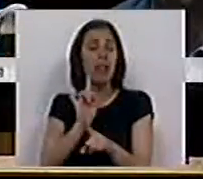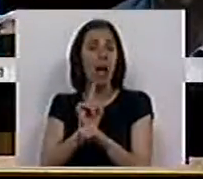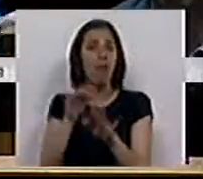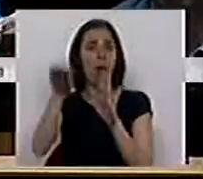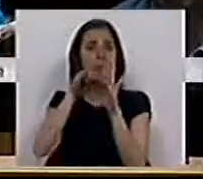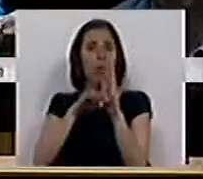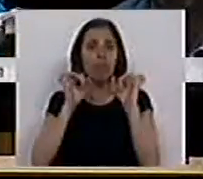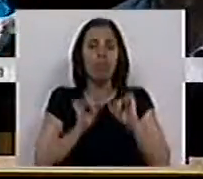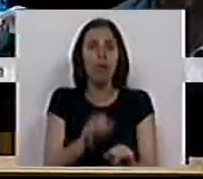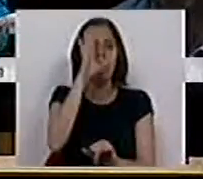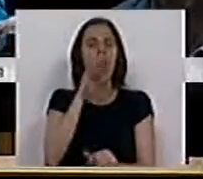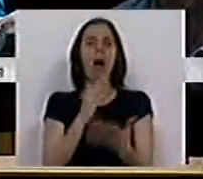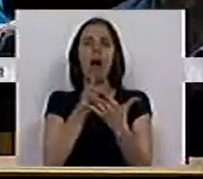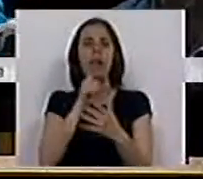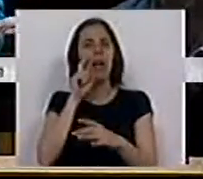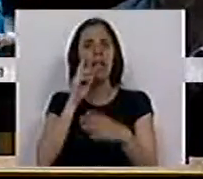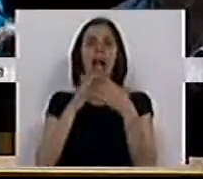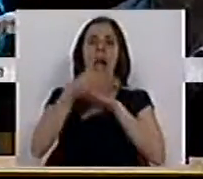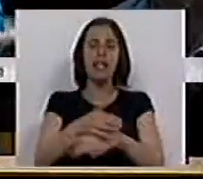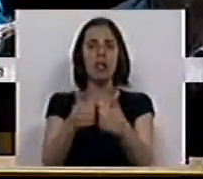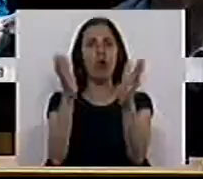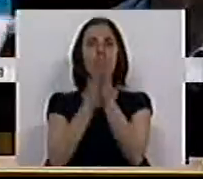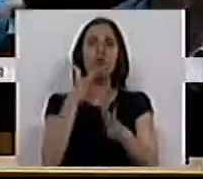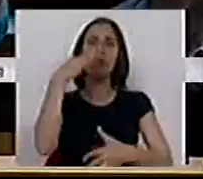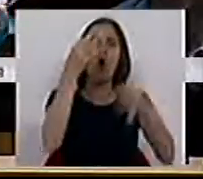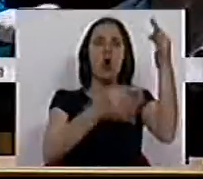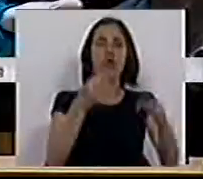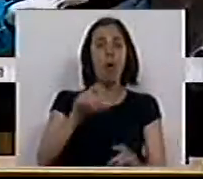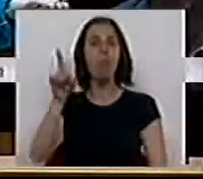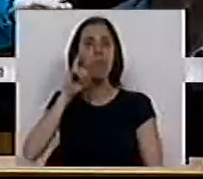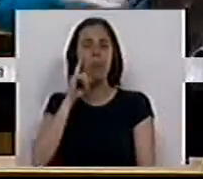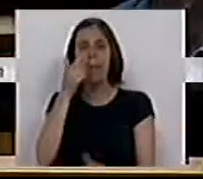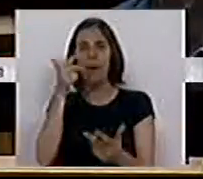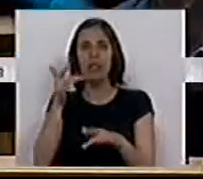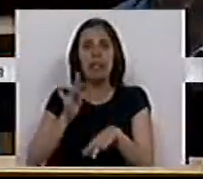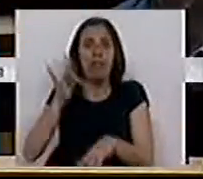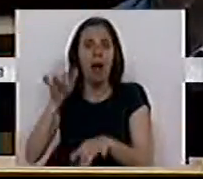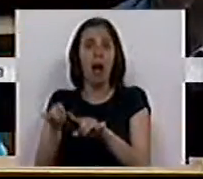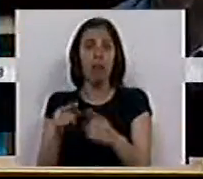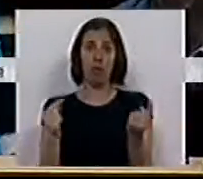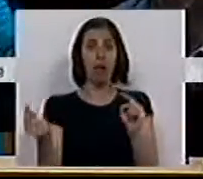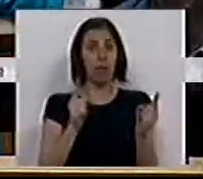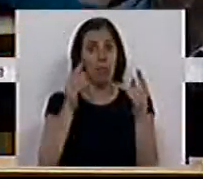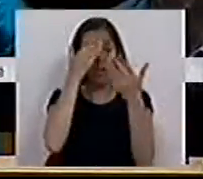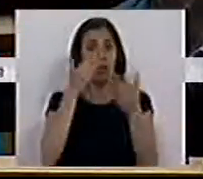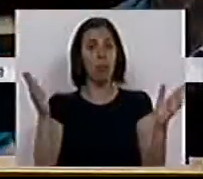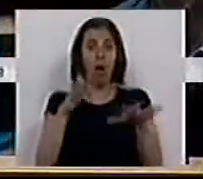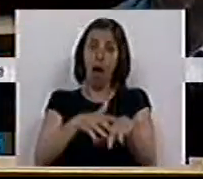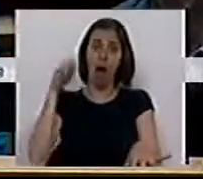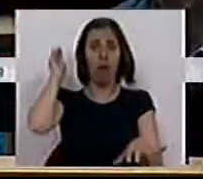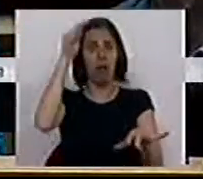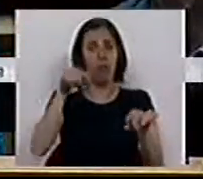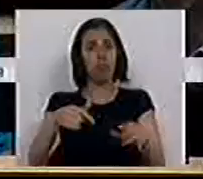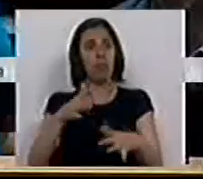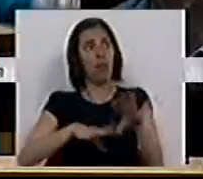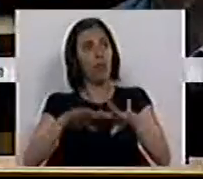próprio programa de governo de garantir o acesso à justiça, universalidade e de proteger os mais frágeis. É o debate que a democracia e que a Assembleia